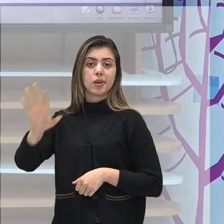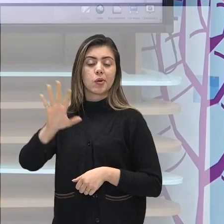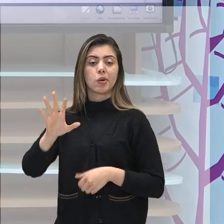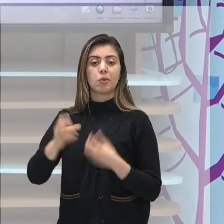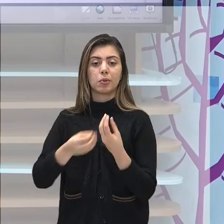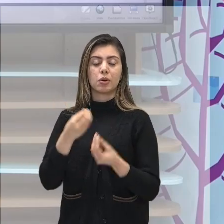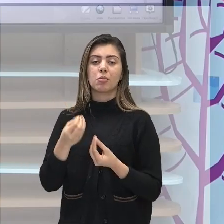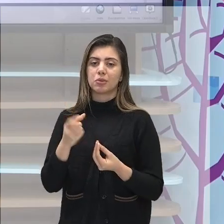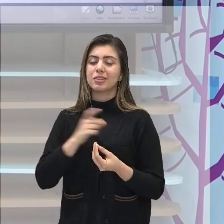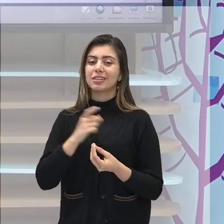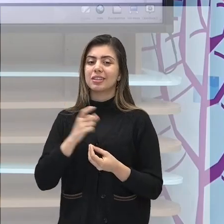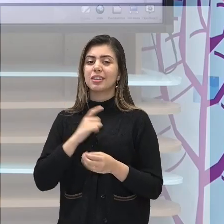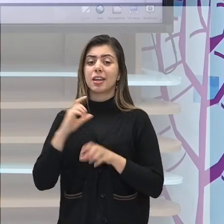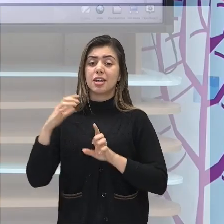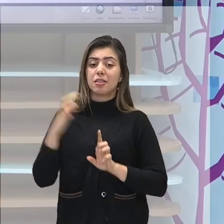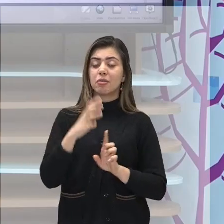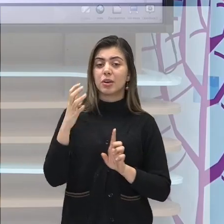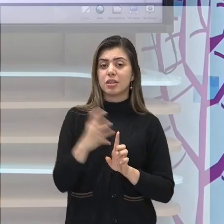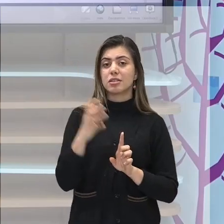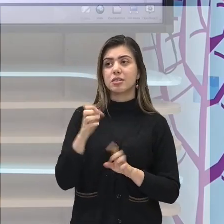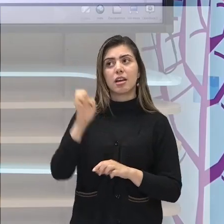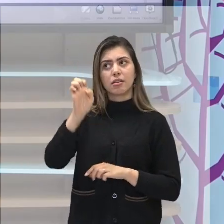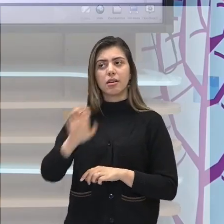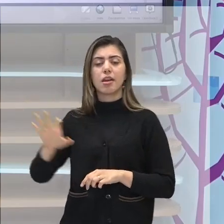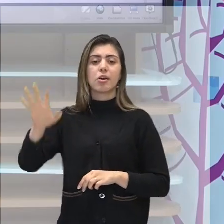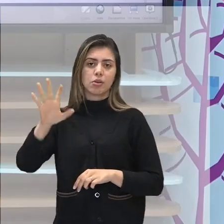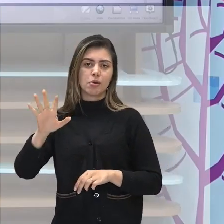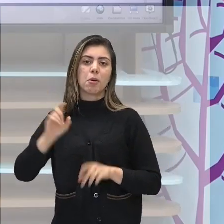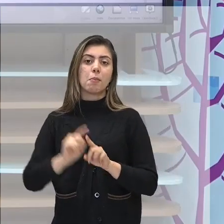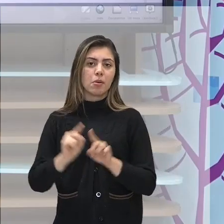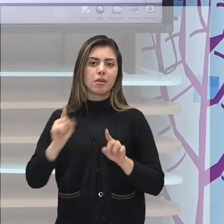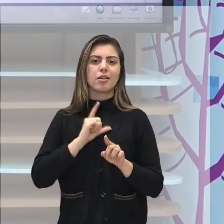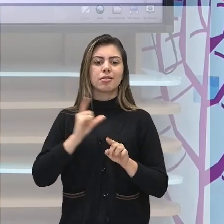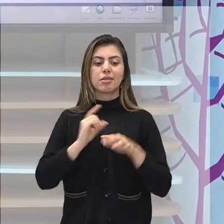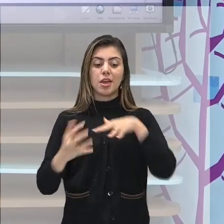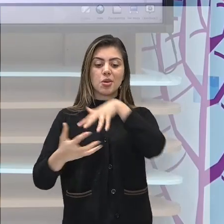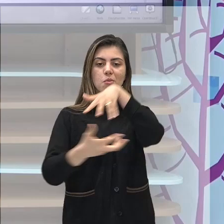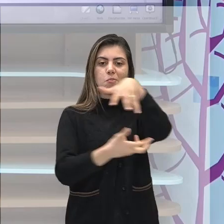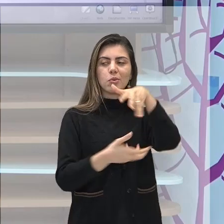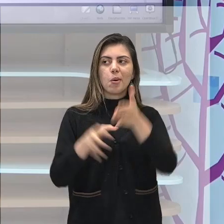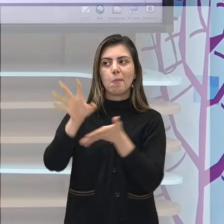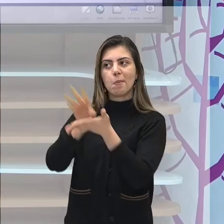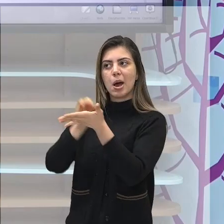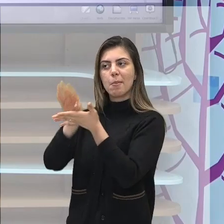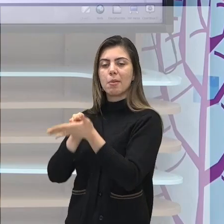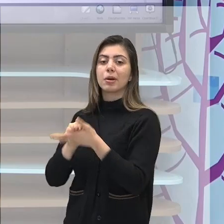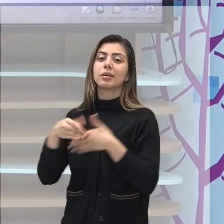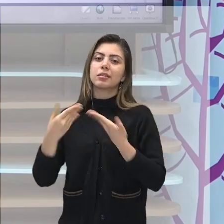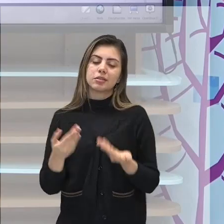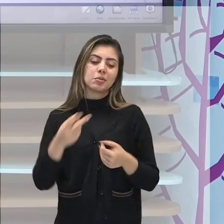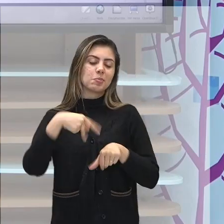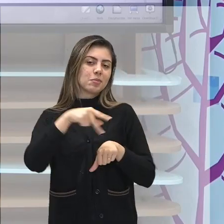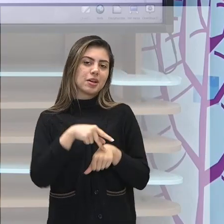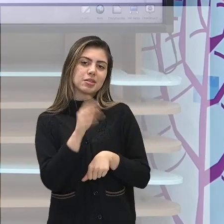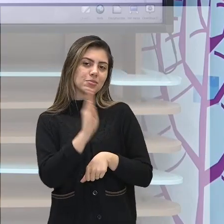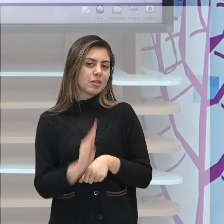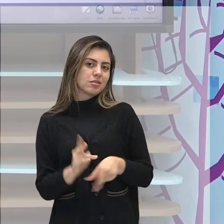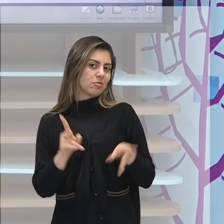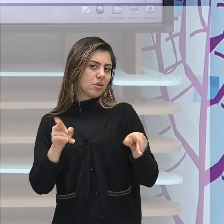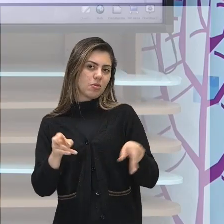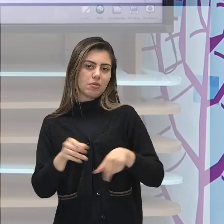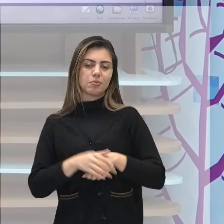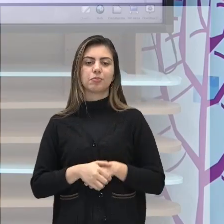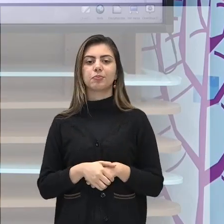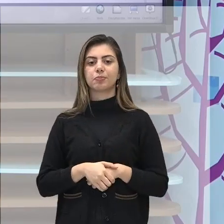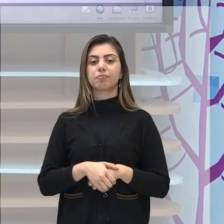influenciar não só no continente europeu, mas no restante do mundo. E o Brasil não fica fora disso.